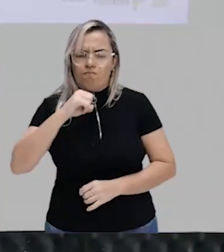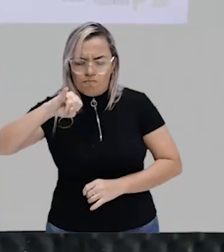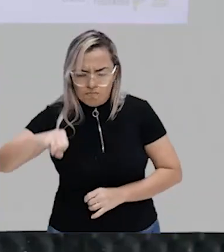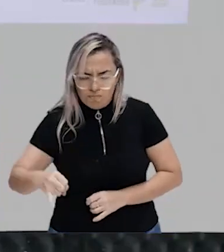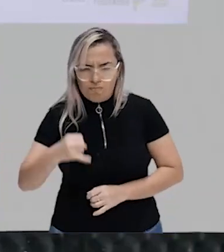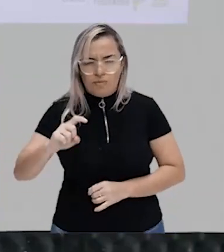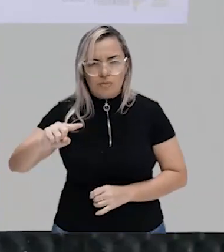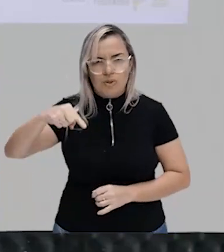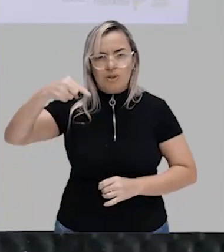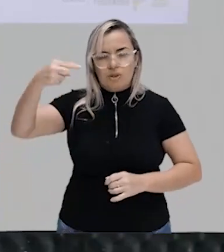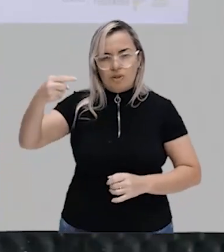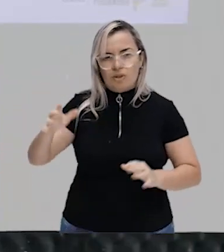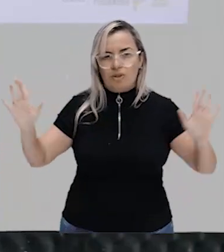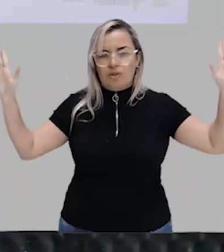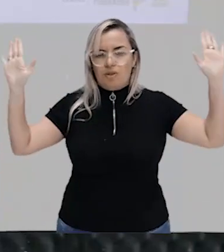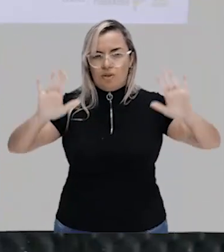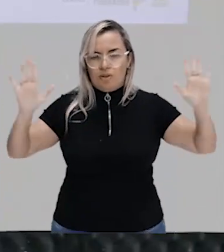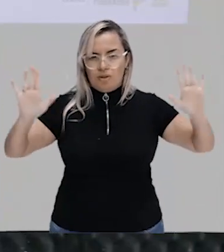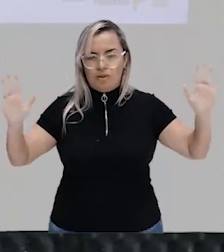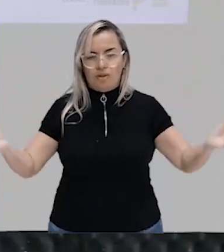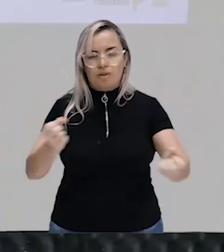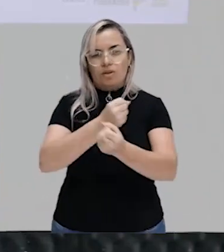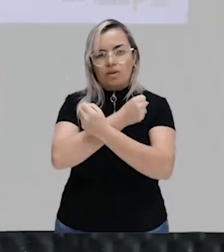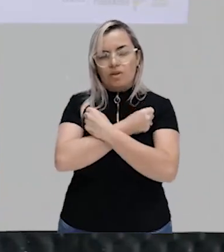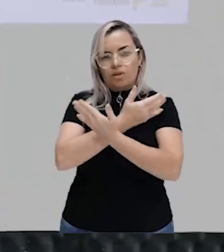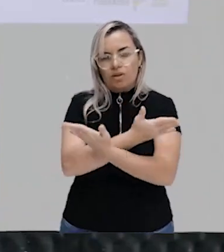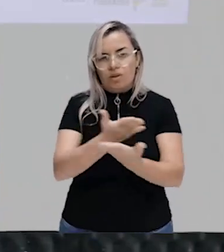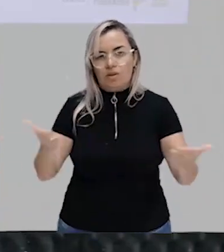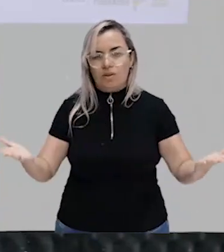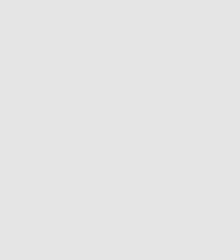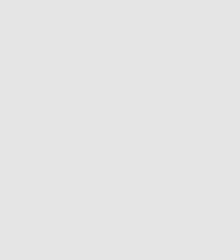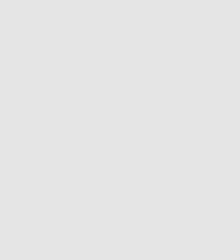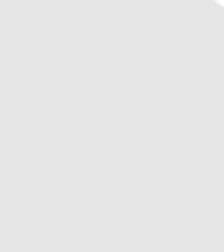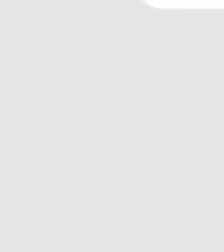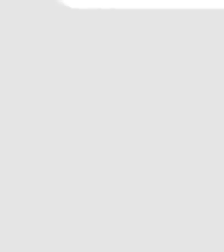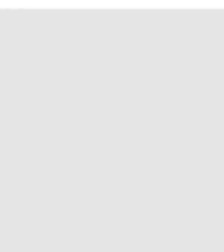e a gente se vê numa próxima videoaula um abraço a todos tchau tchau